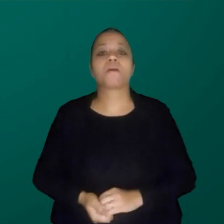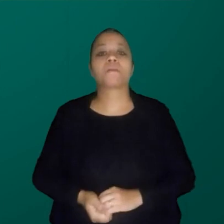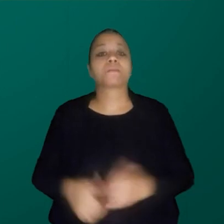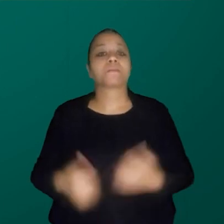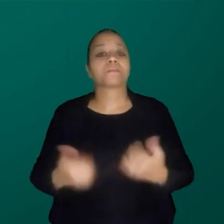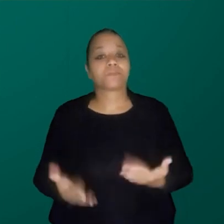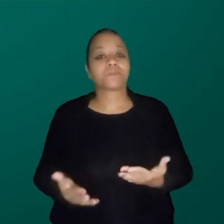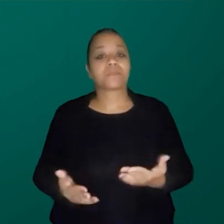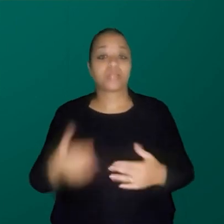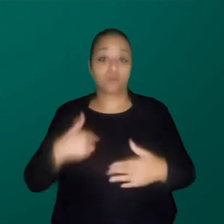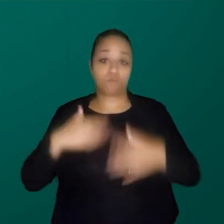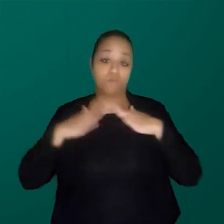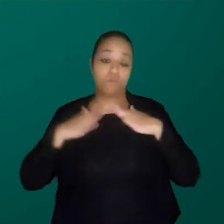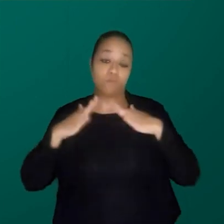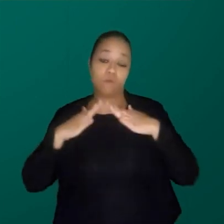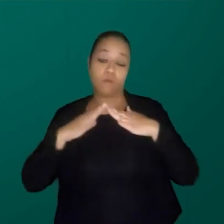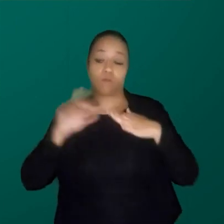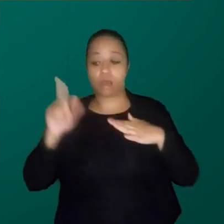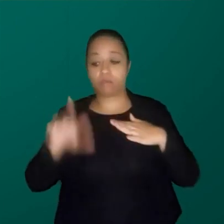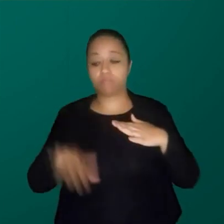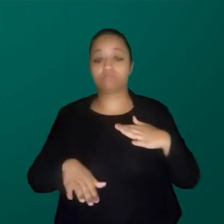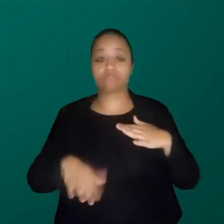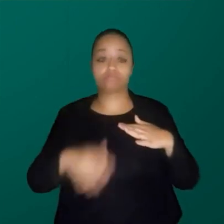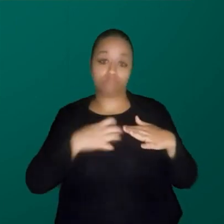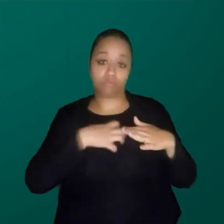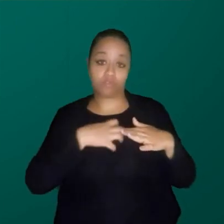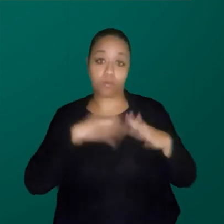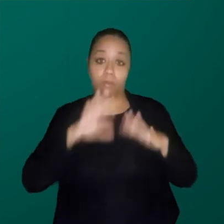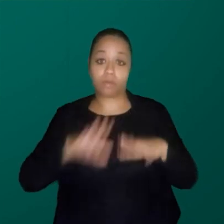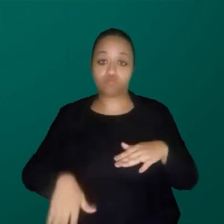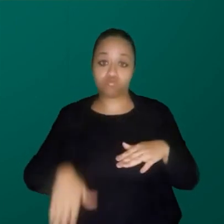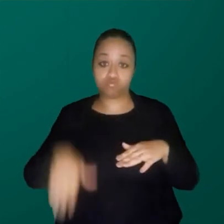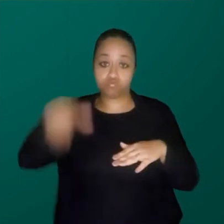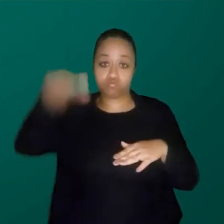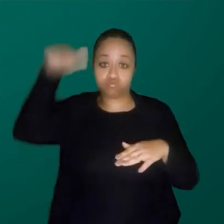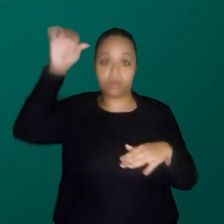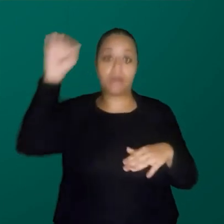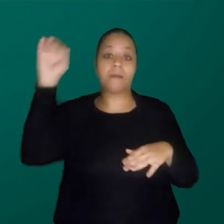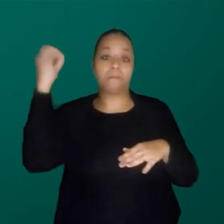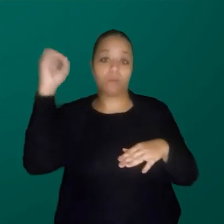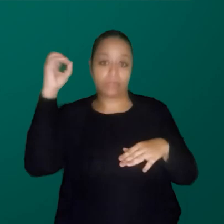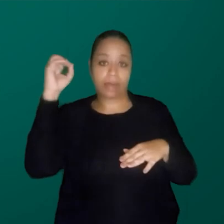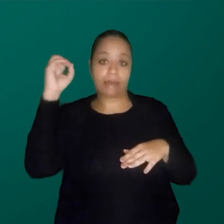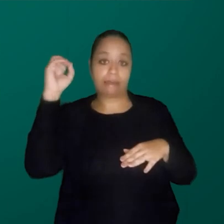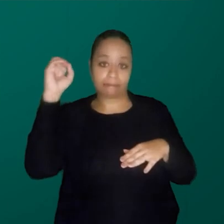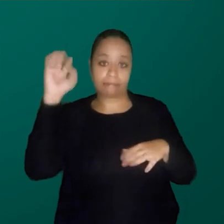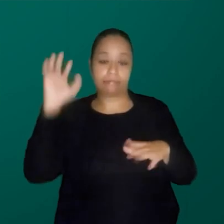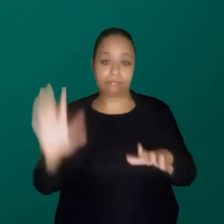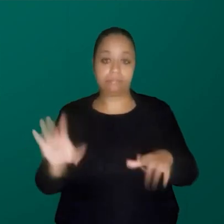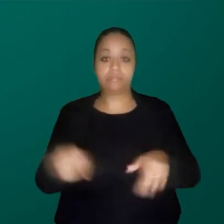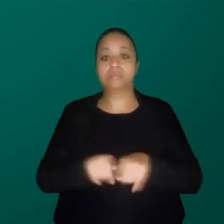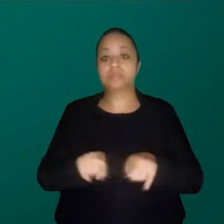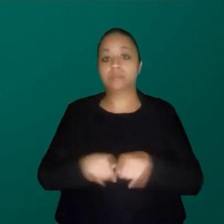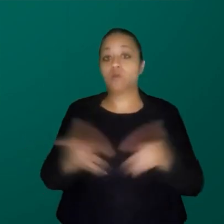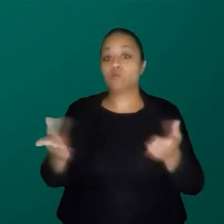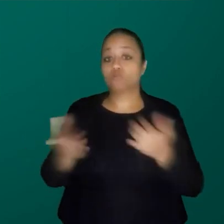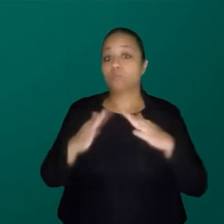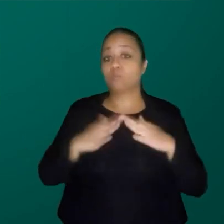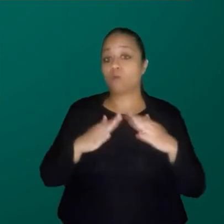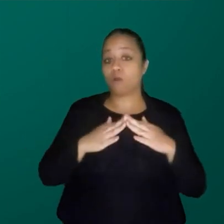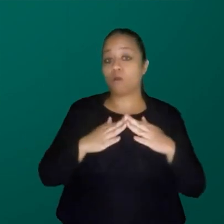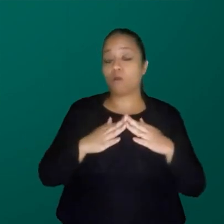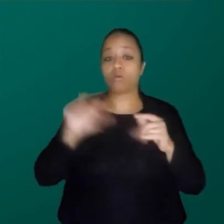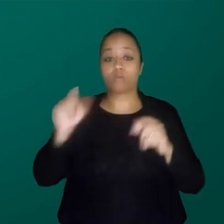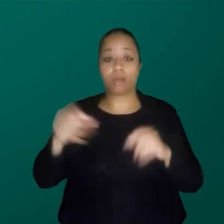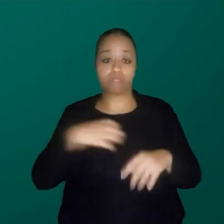mas moro em Salvador, cresci lá em Porto Alegre, na periferia de Porto Alegre, e eu moro hoje em Salvador, num bairro